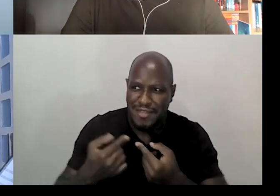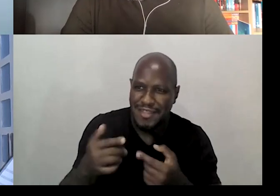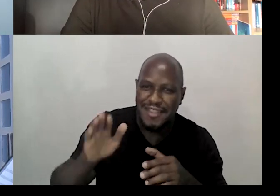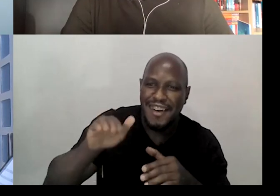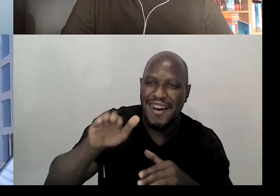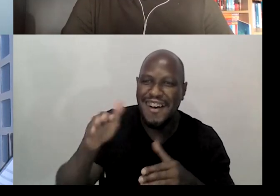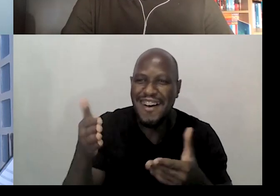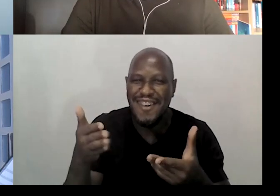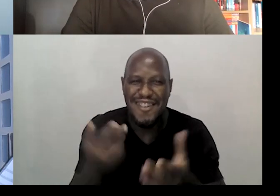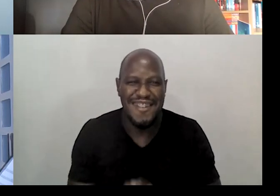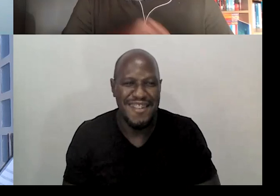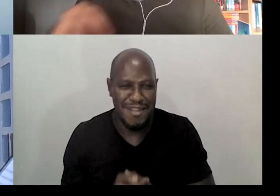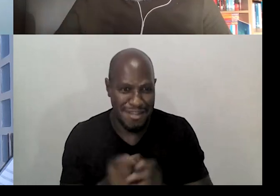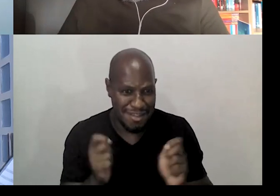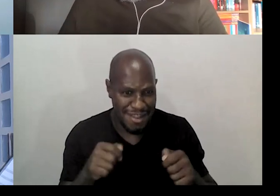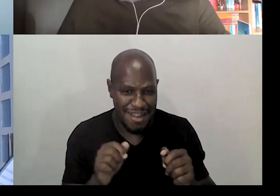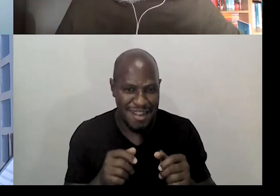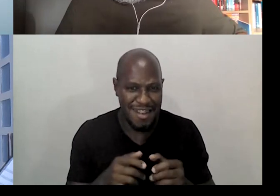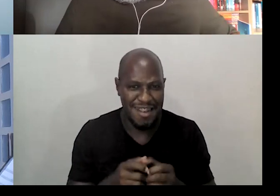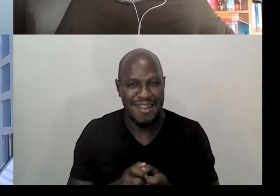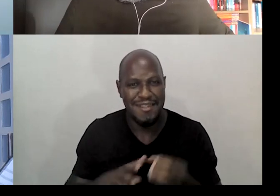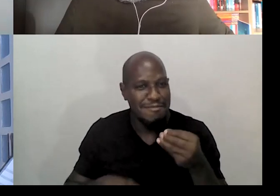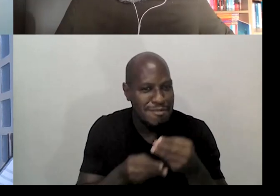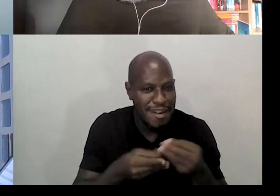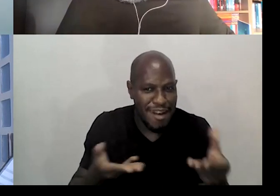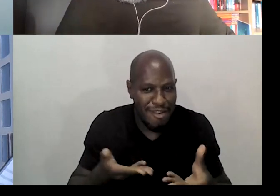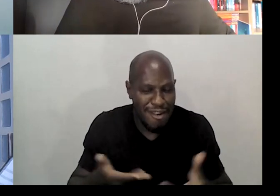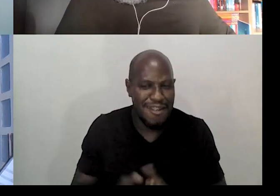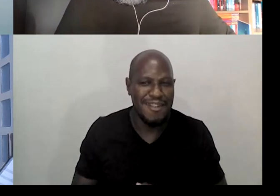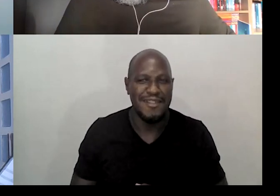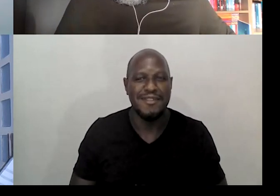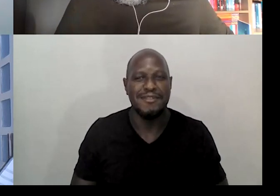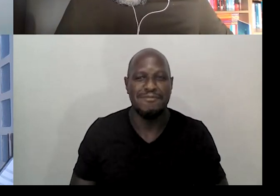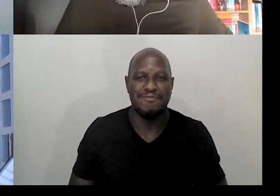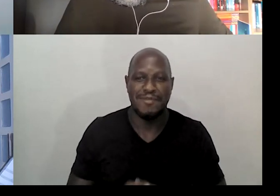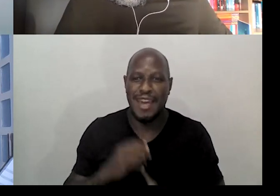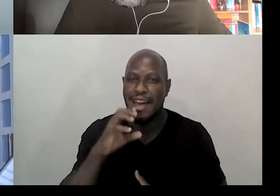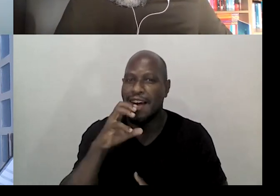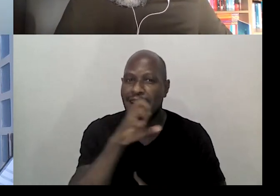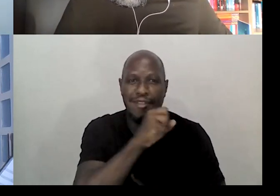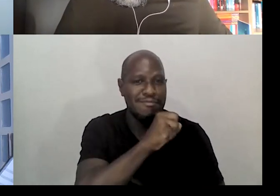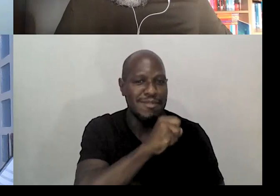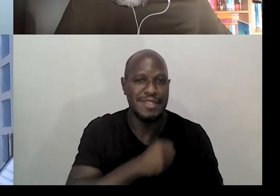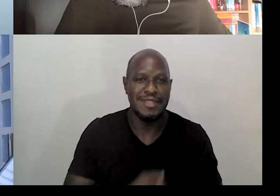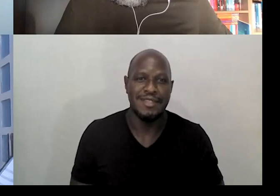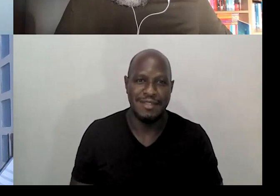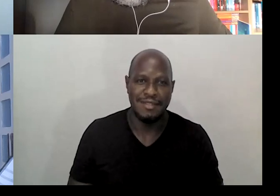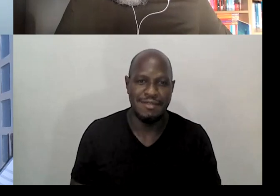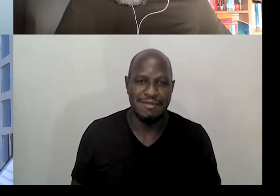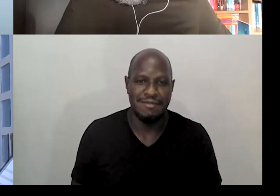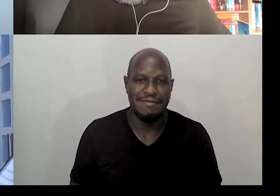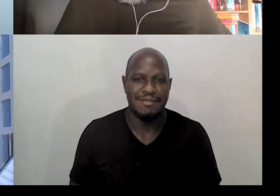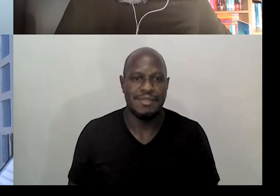já emenda agora, realmente passa tudo muito rápido. Não pergunta? Oi?